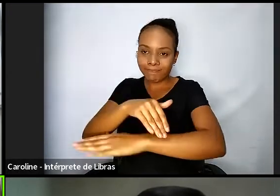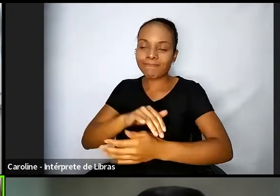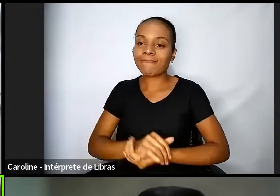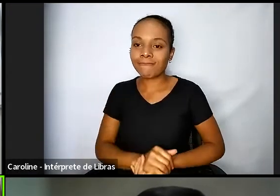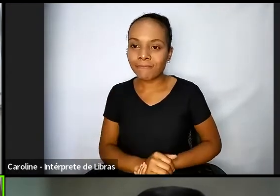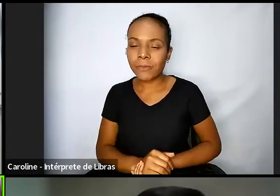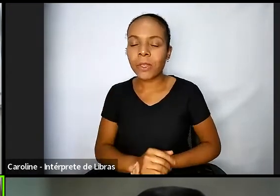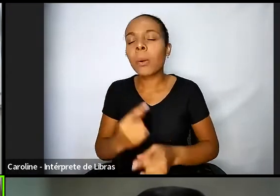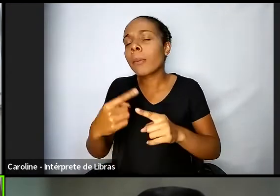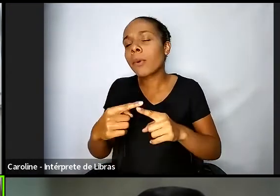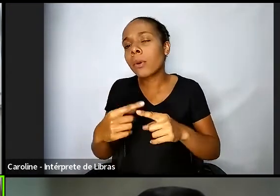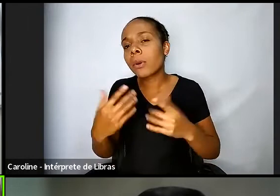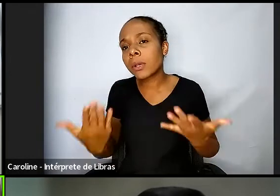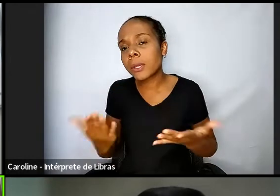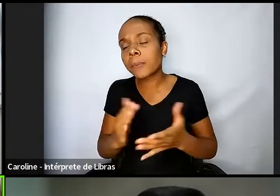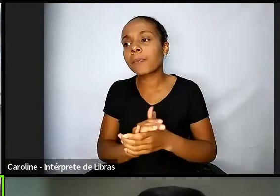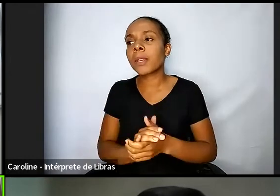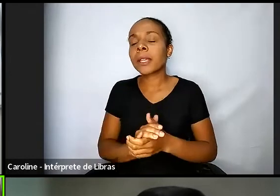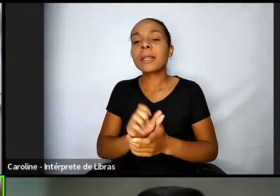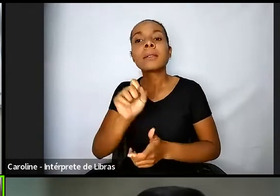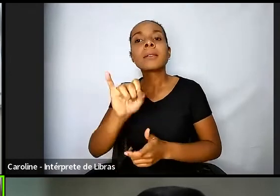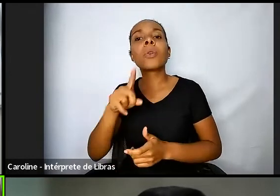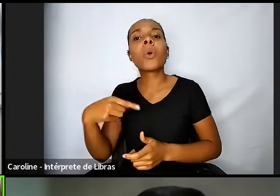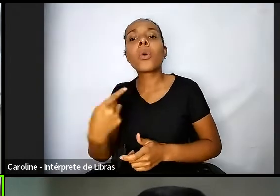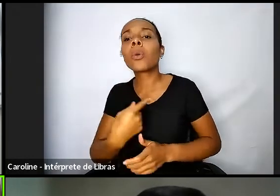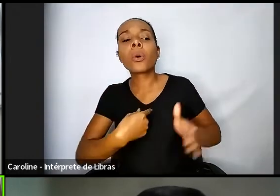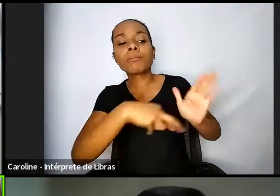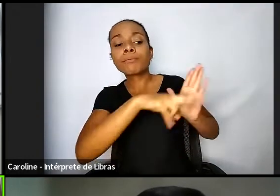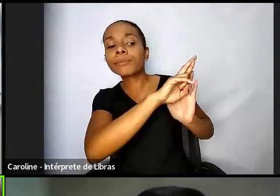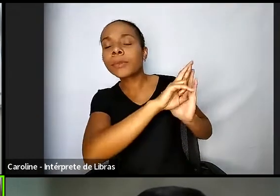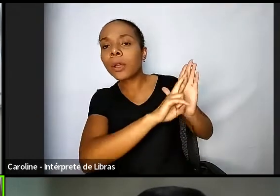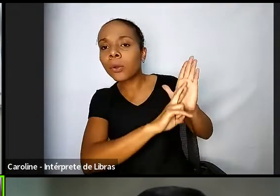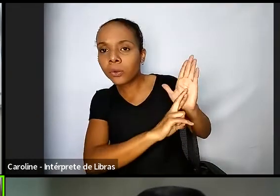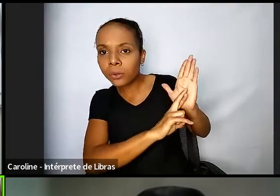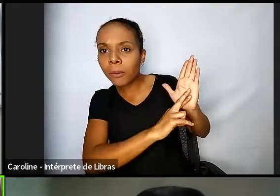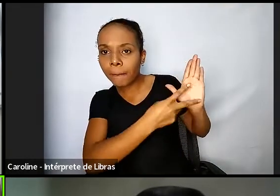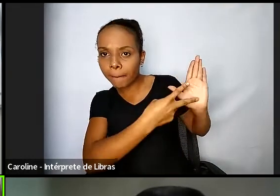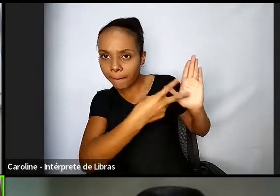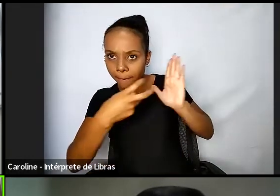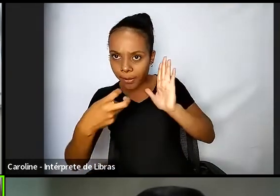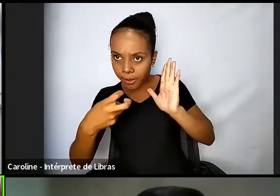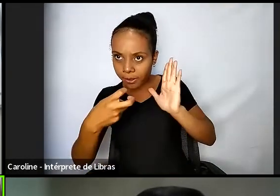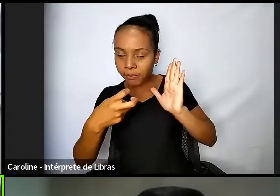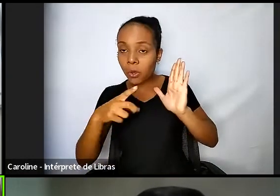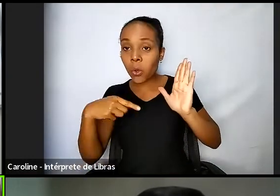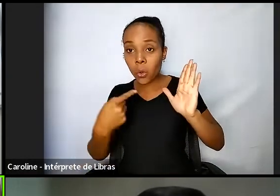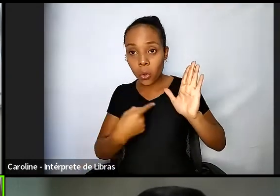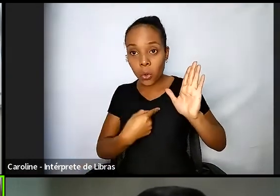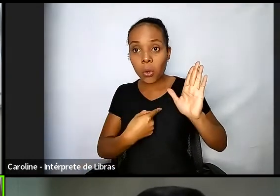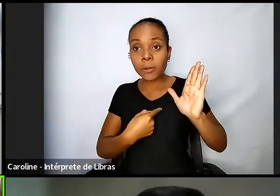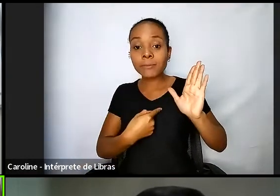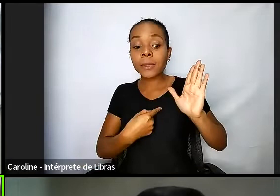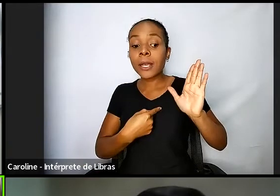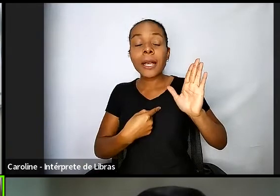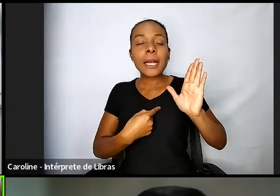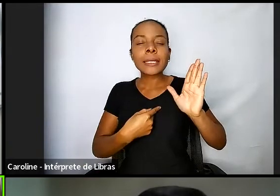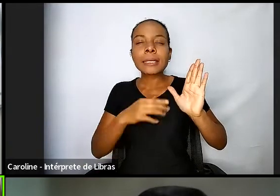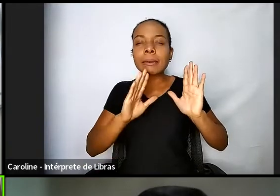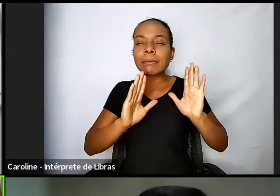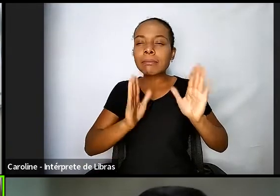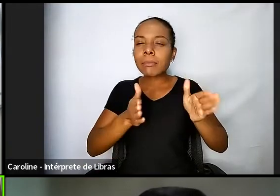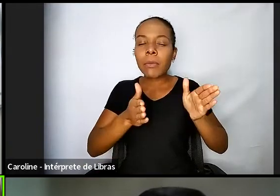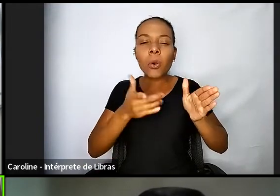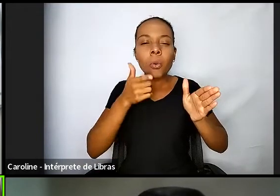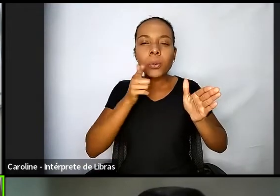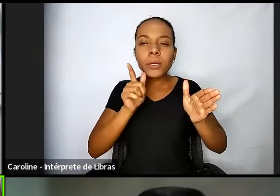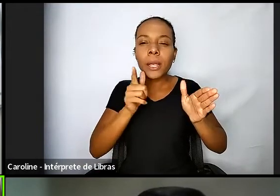verificarmos na resolução, nós damos visibilidade para diversas questões que